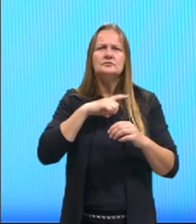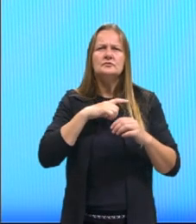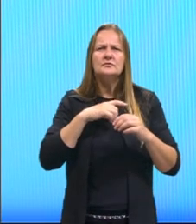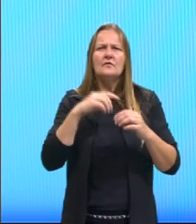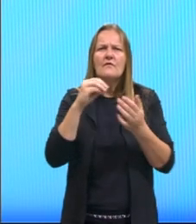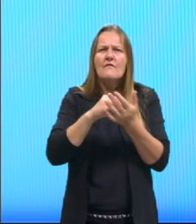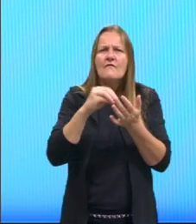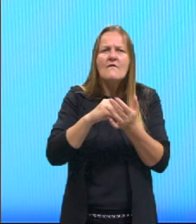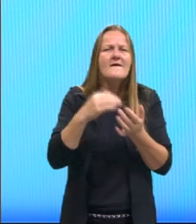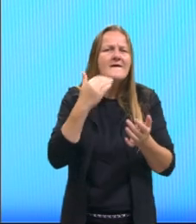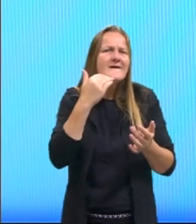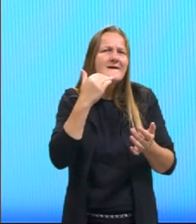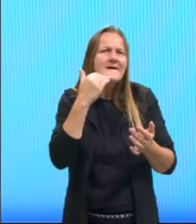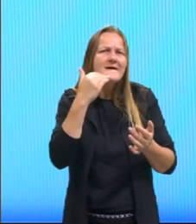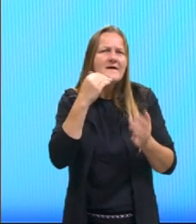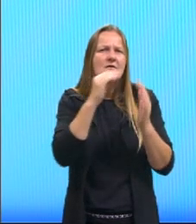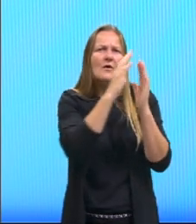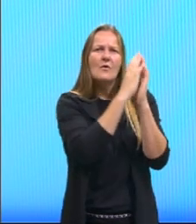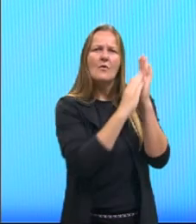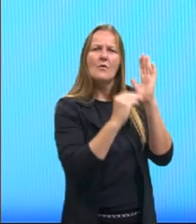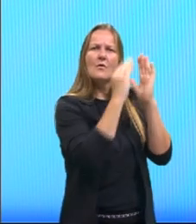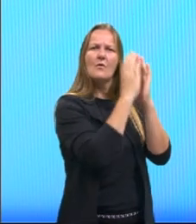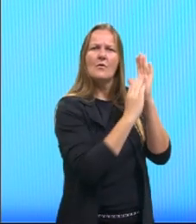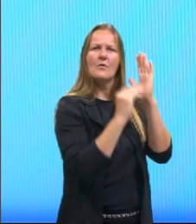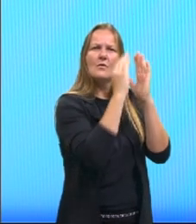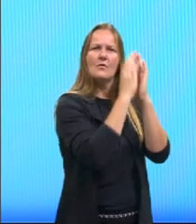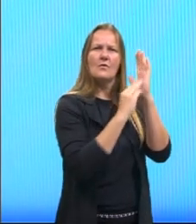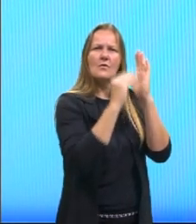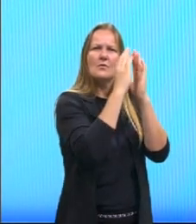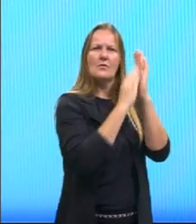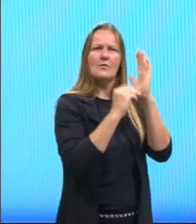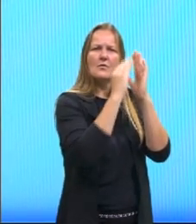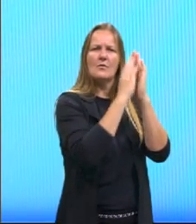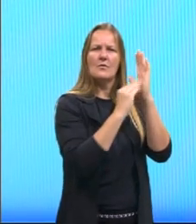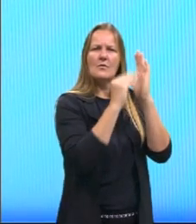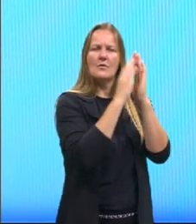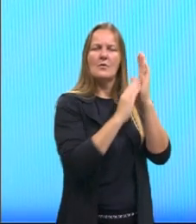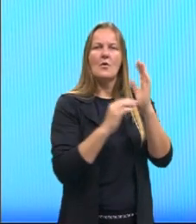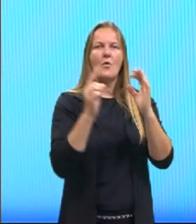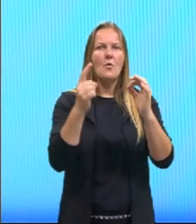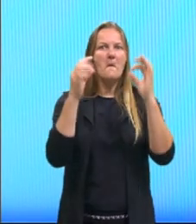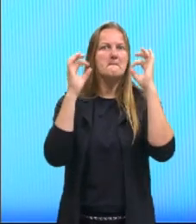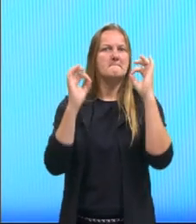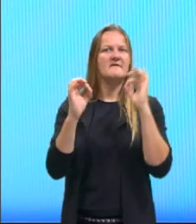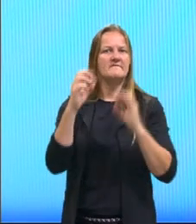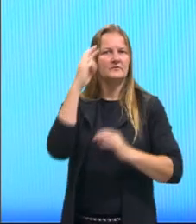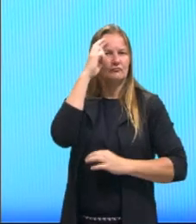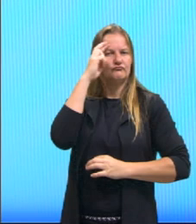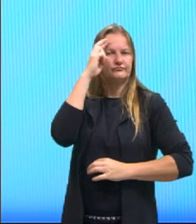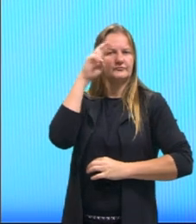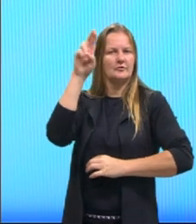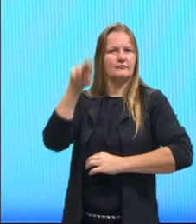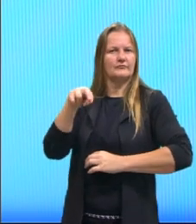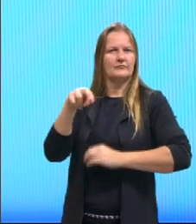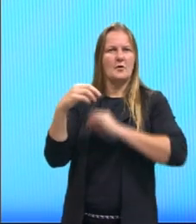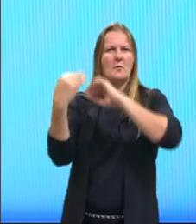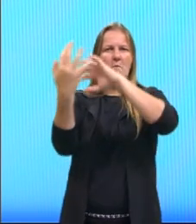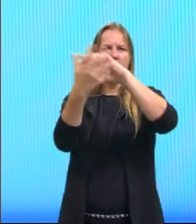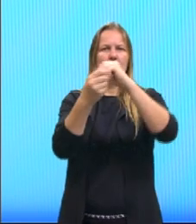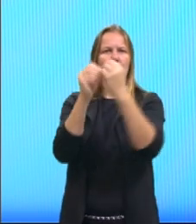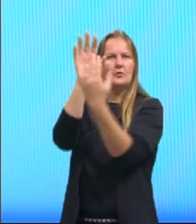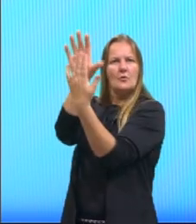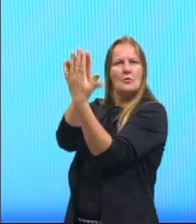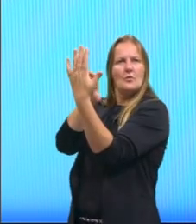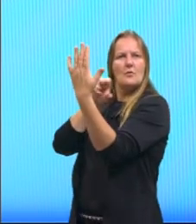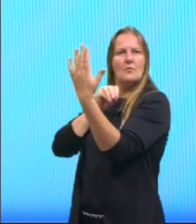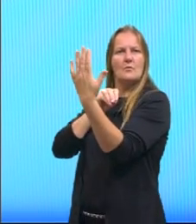cópias do cavalo perfeito que está no mundo inteligível. Era dessa forma que